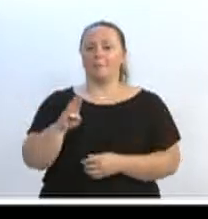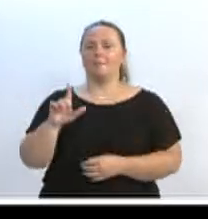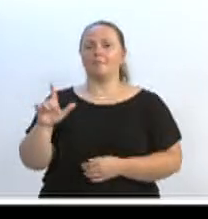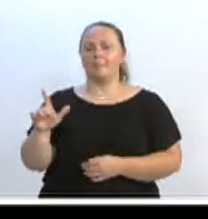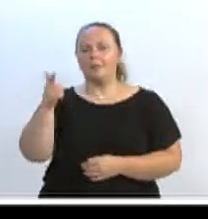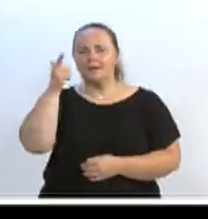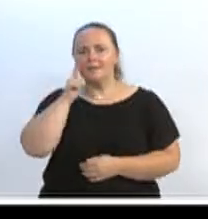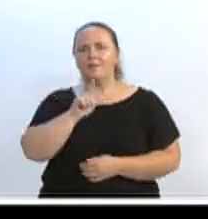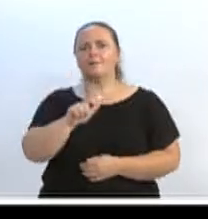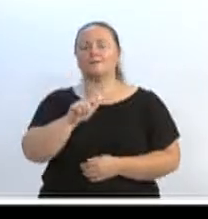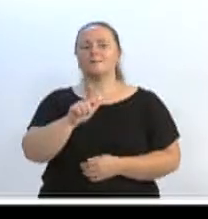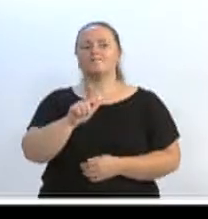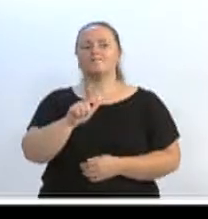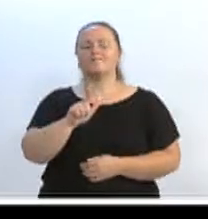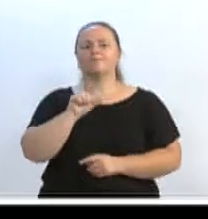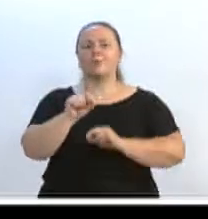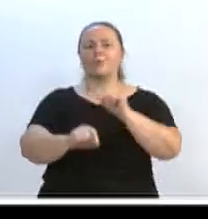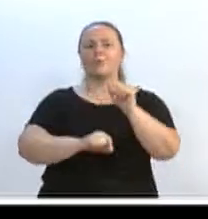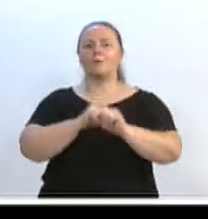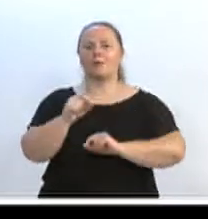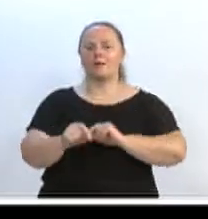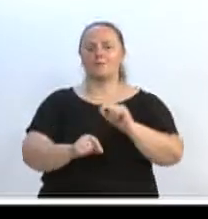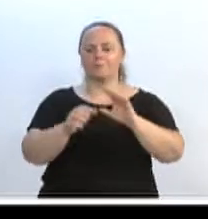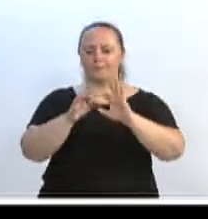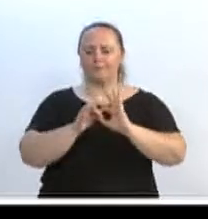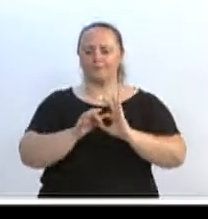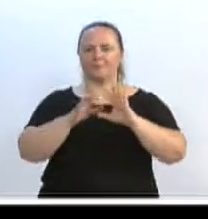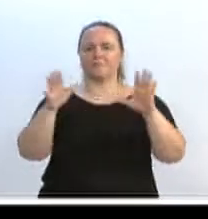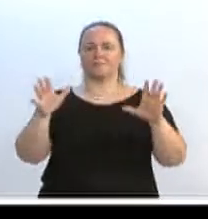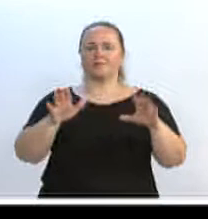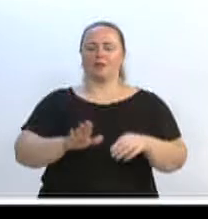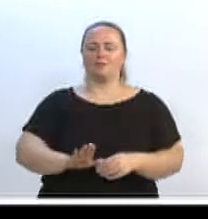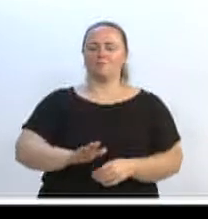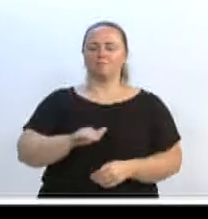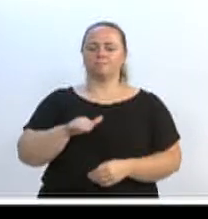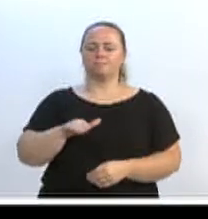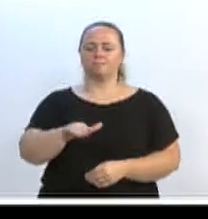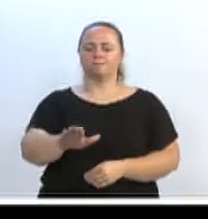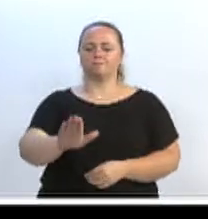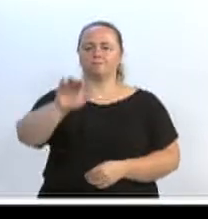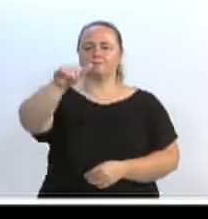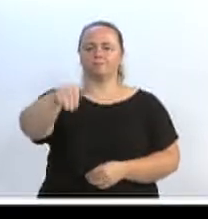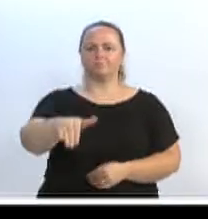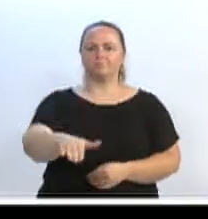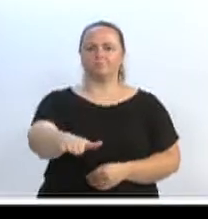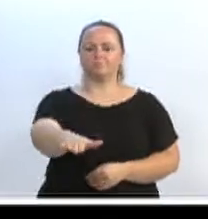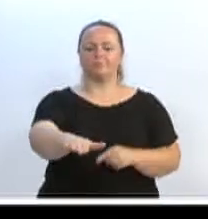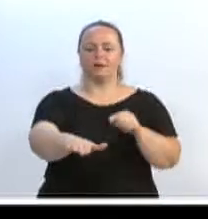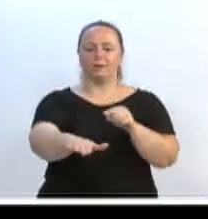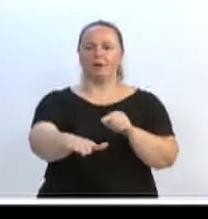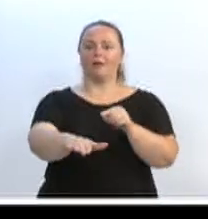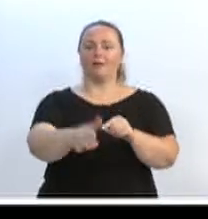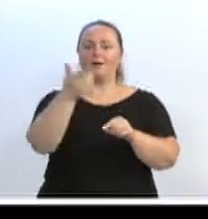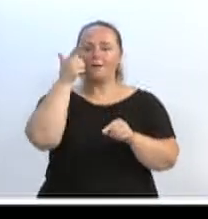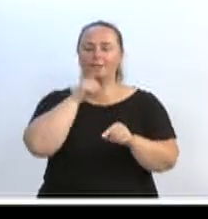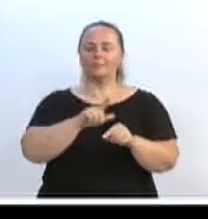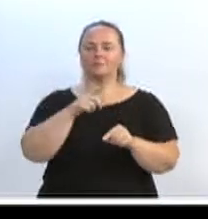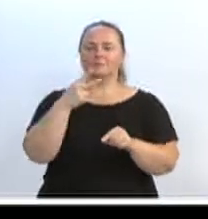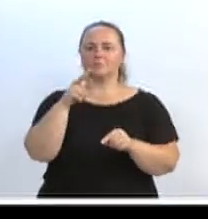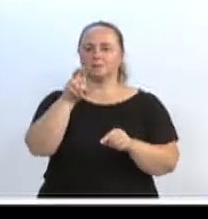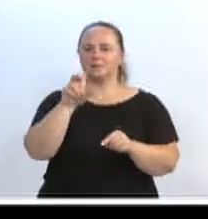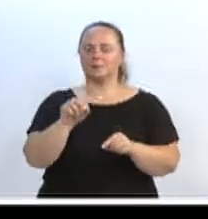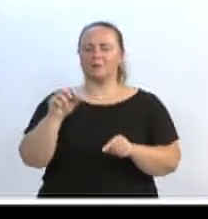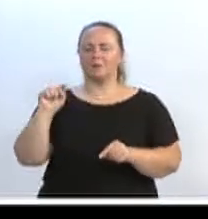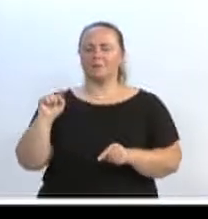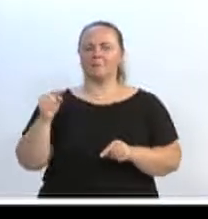ter, em breve, a autorização das faixas elevadas. Um valor de 250 mil reais, eu quero agradecer, de uma forma